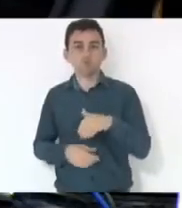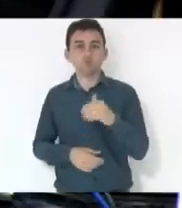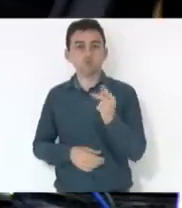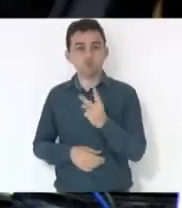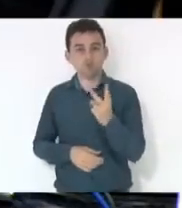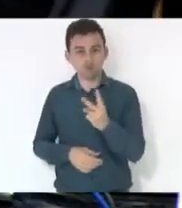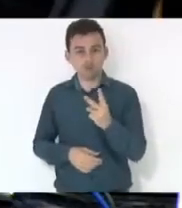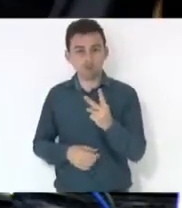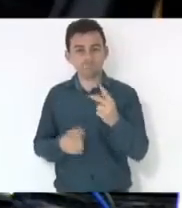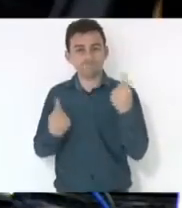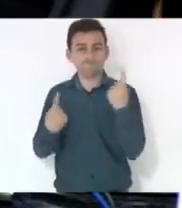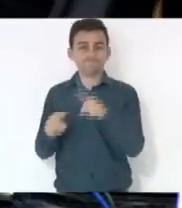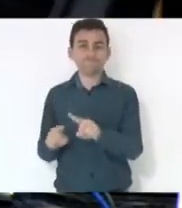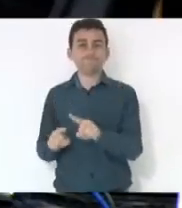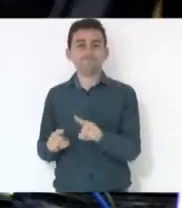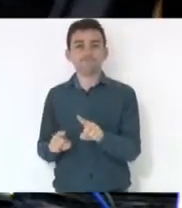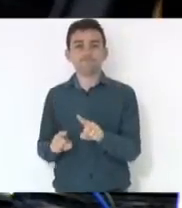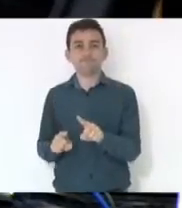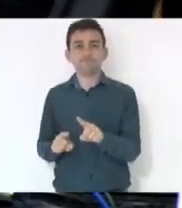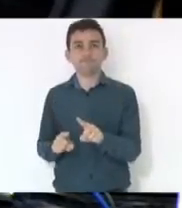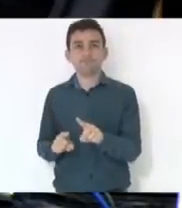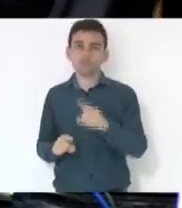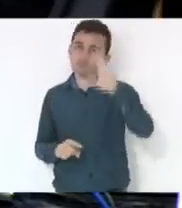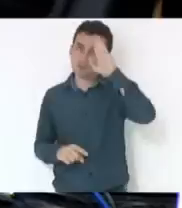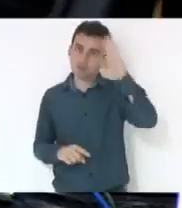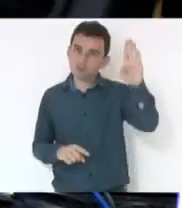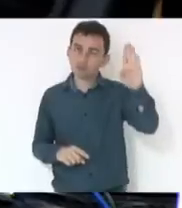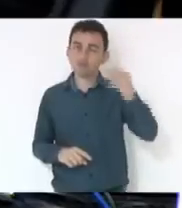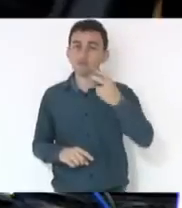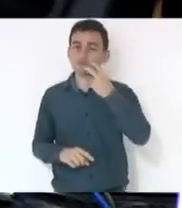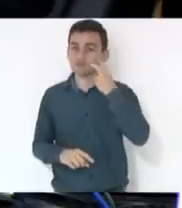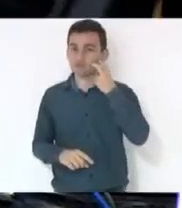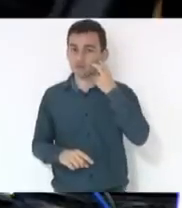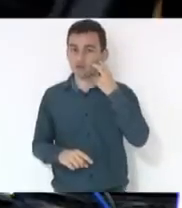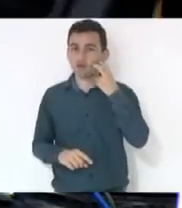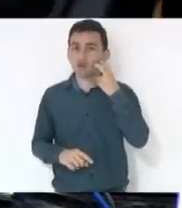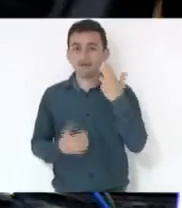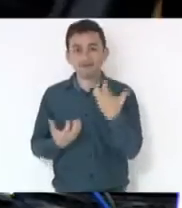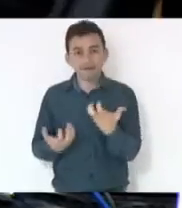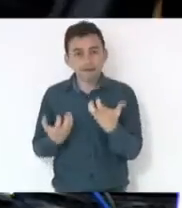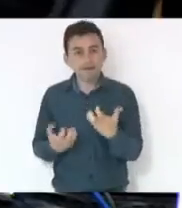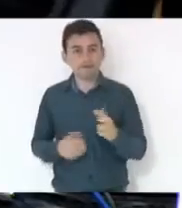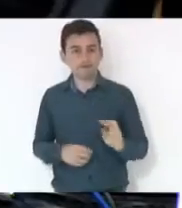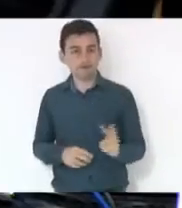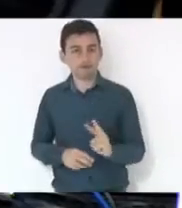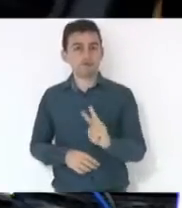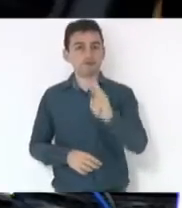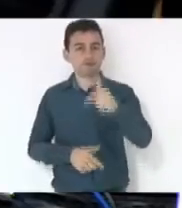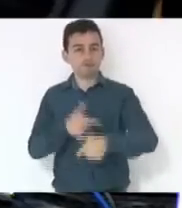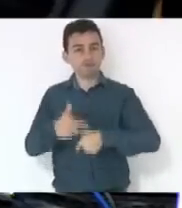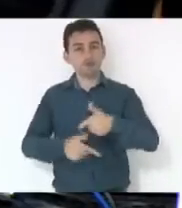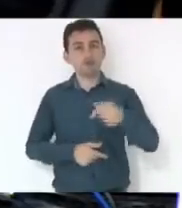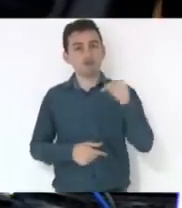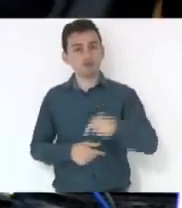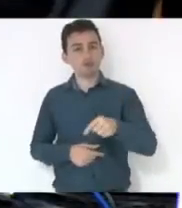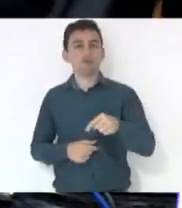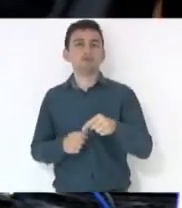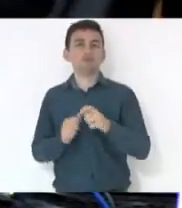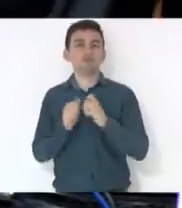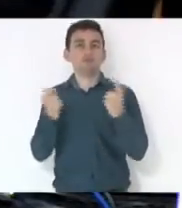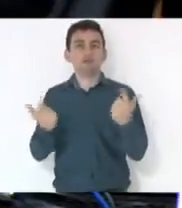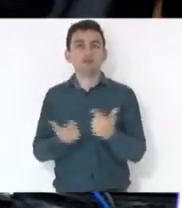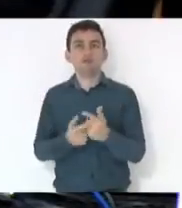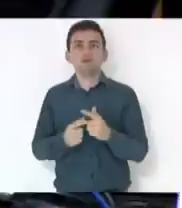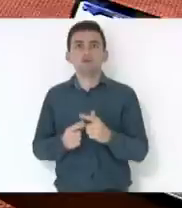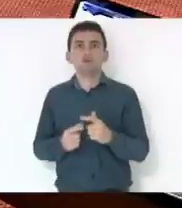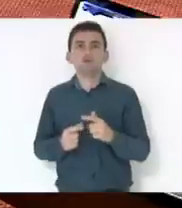rejeição, mas, principalmente, deputado Vampiro, pela valorização dos trabalhos aqui feitos nessa Casa, o qual nem todos têm